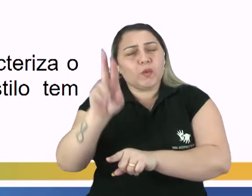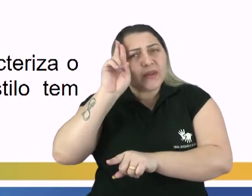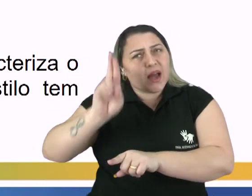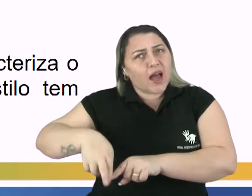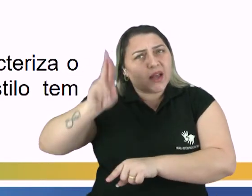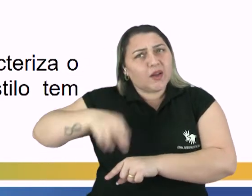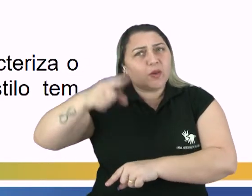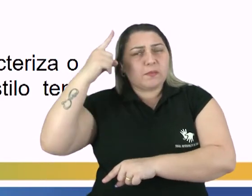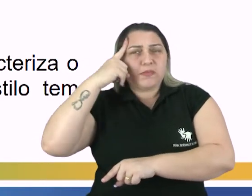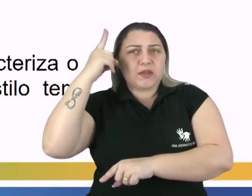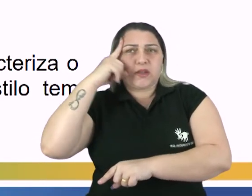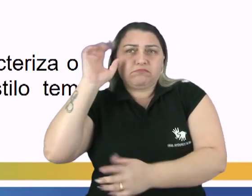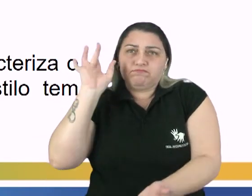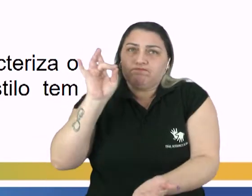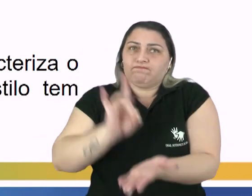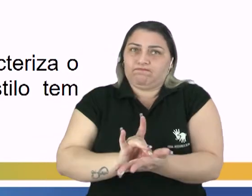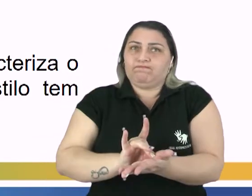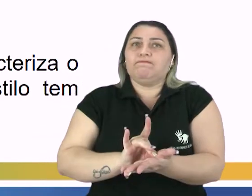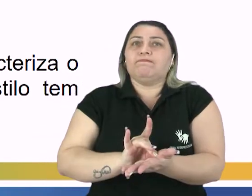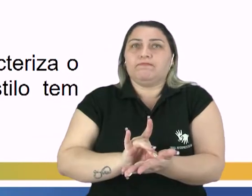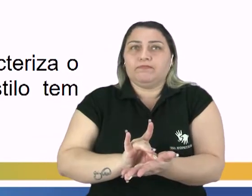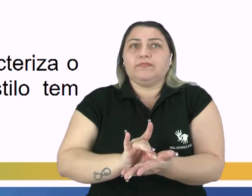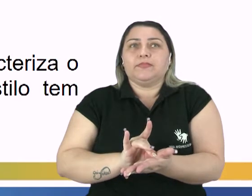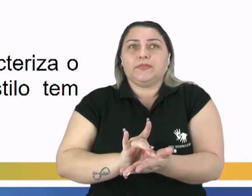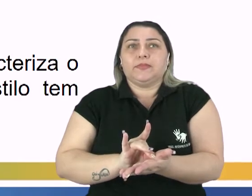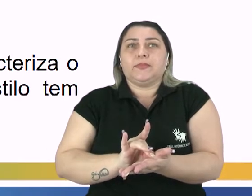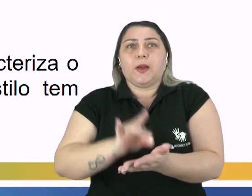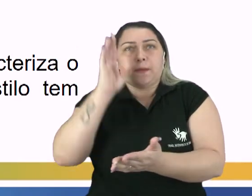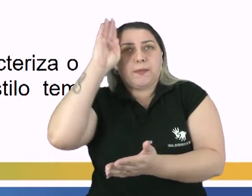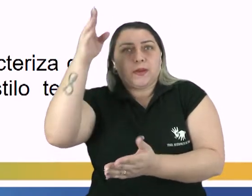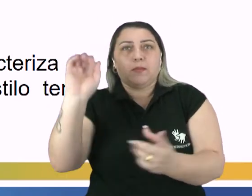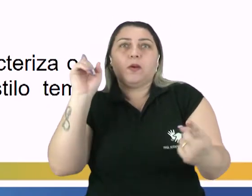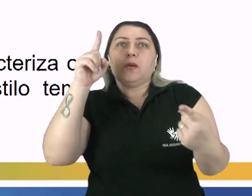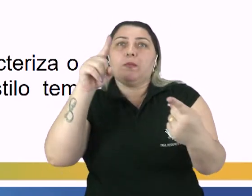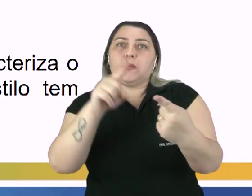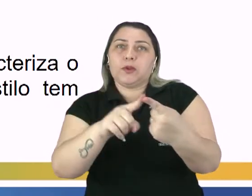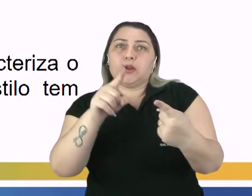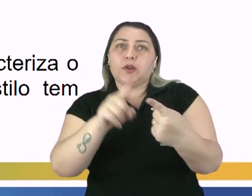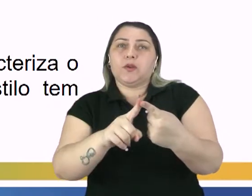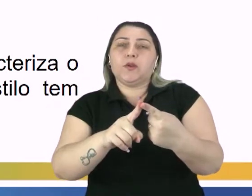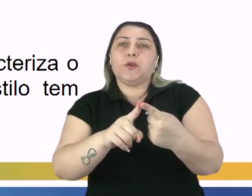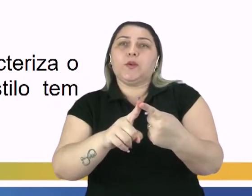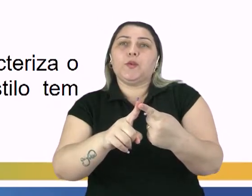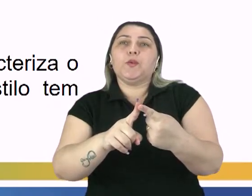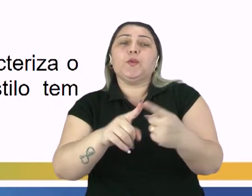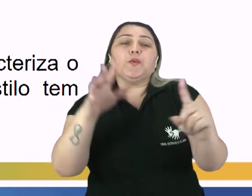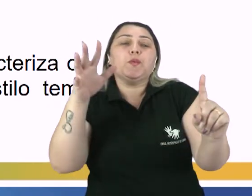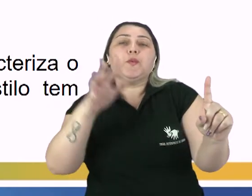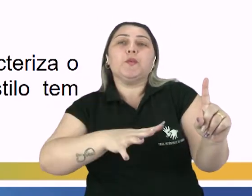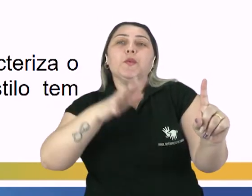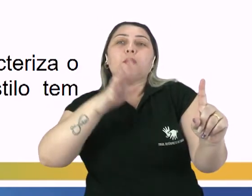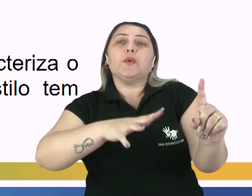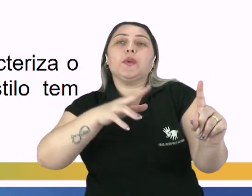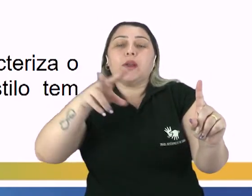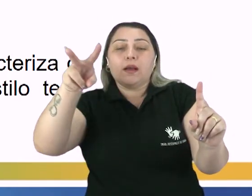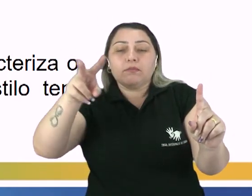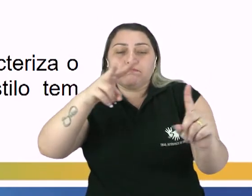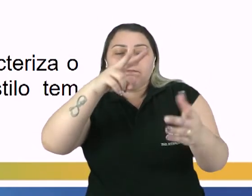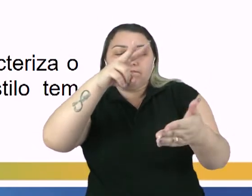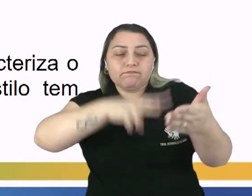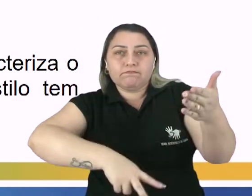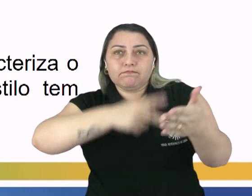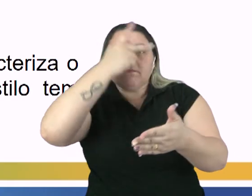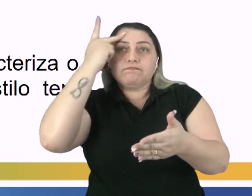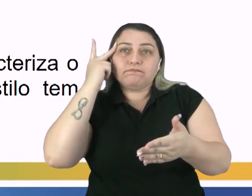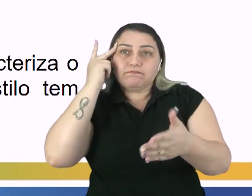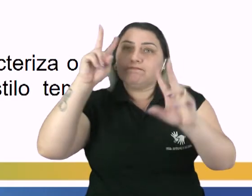razão, do pensamento lógico. Este estilo tem como principal objetivo convencer o leitor do tema